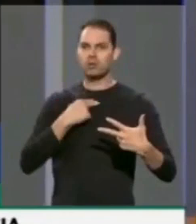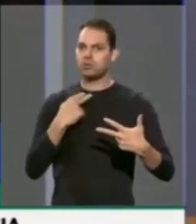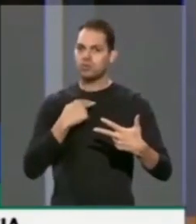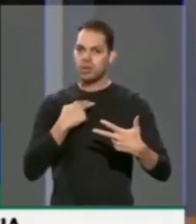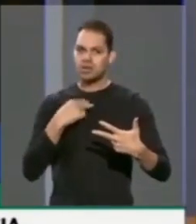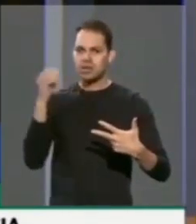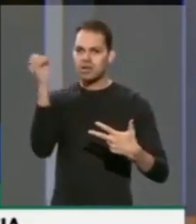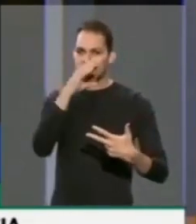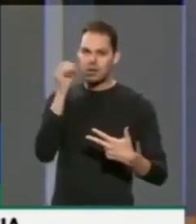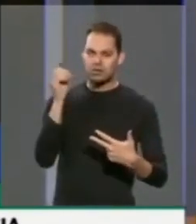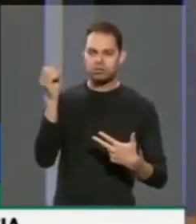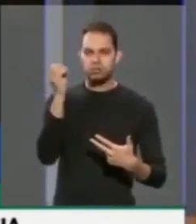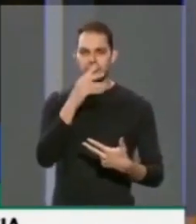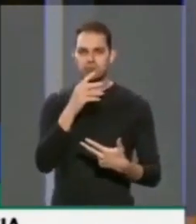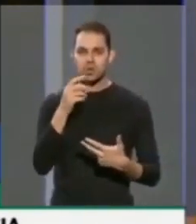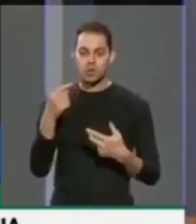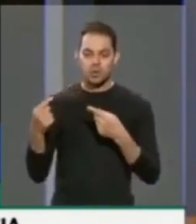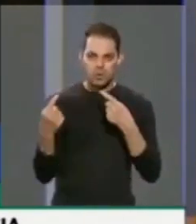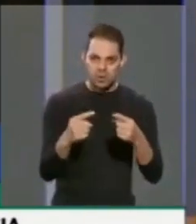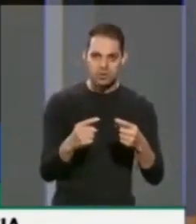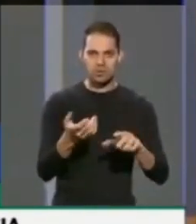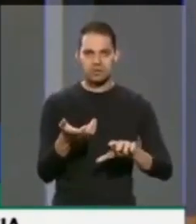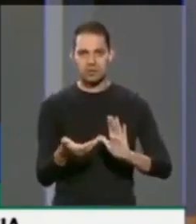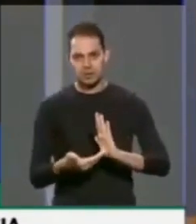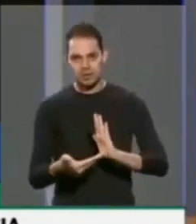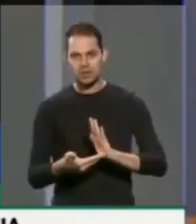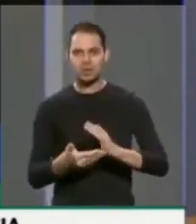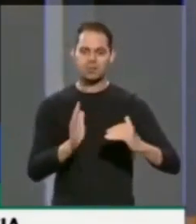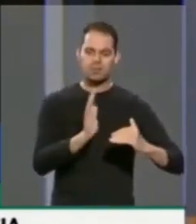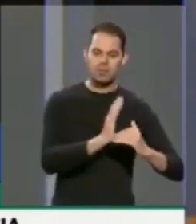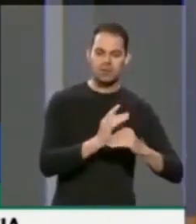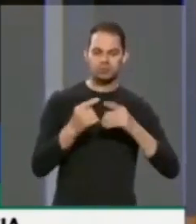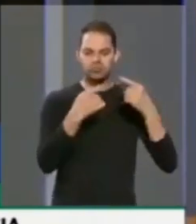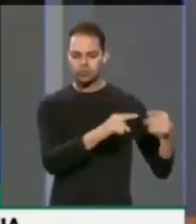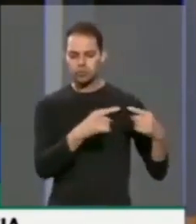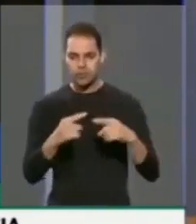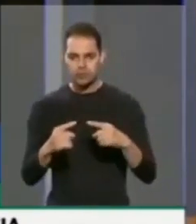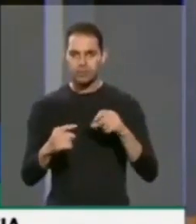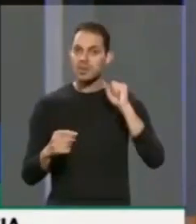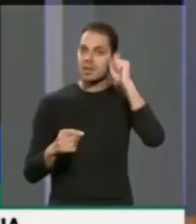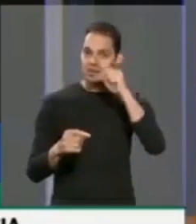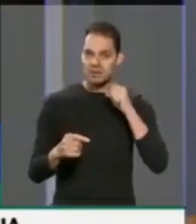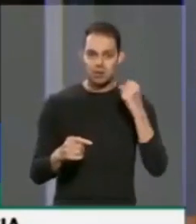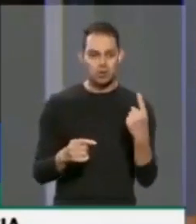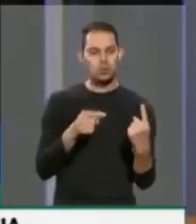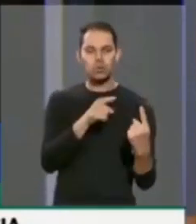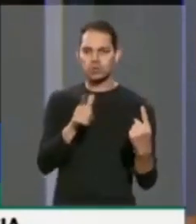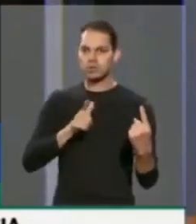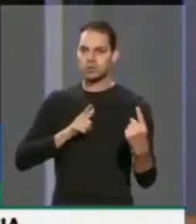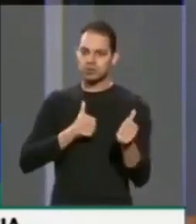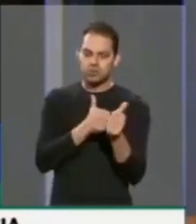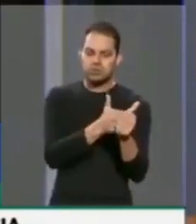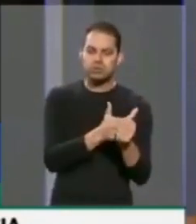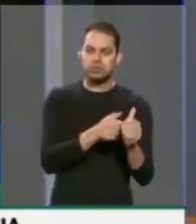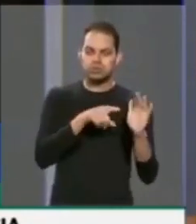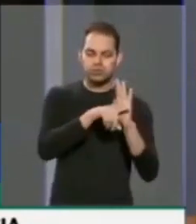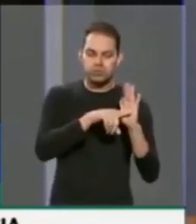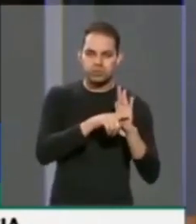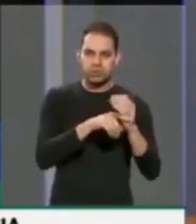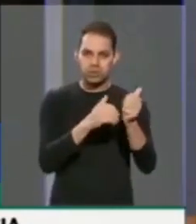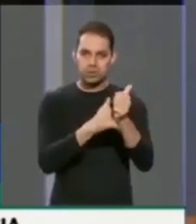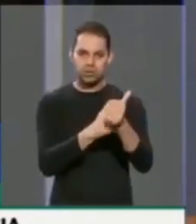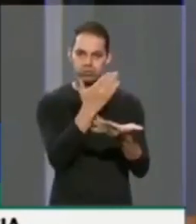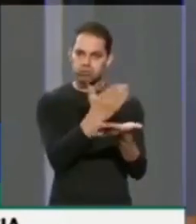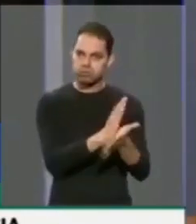cometendo contra a Câmara, contra o Senado, porque até mesmo um senador está sendo investigado com quebra de